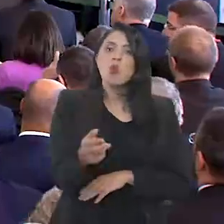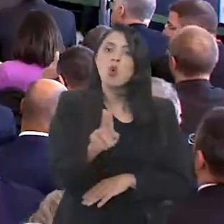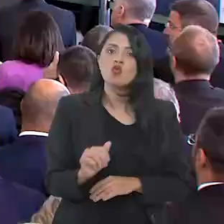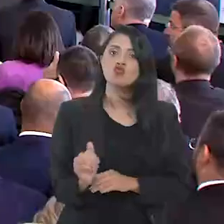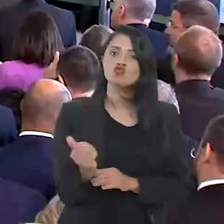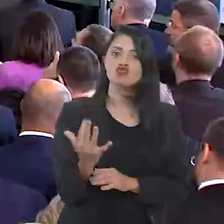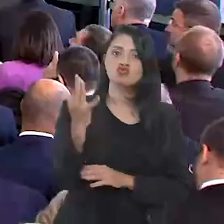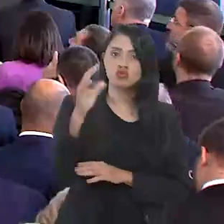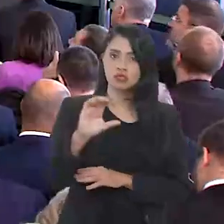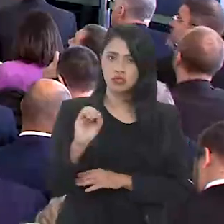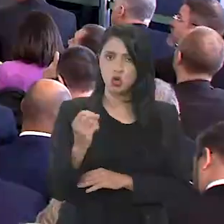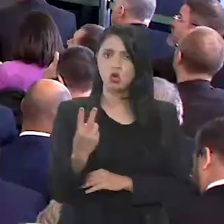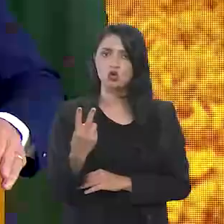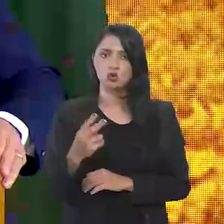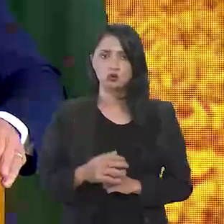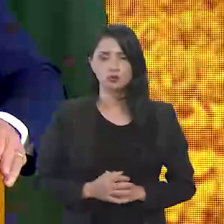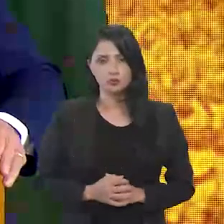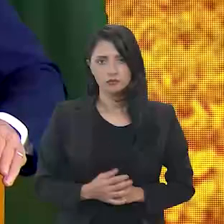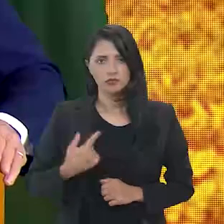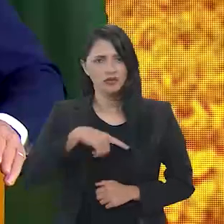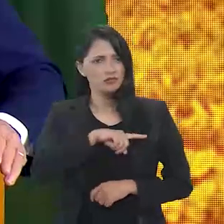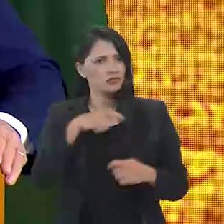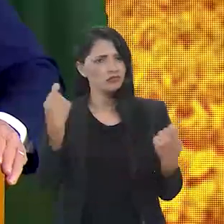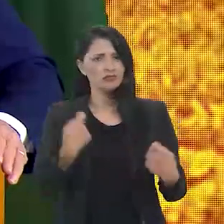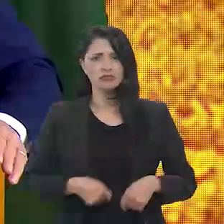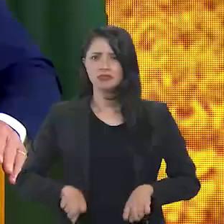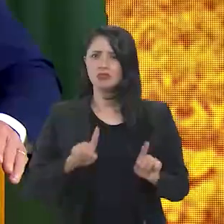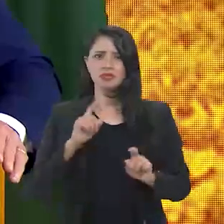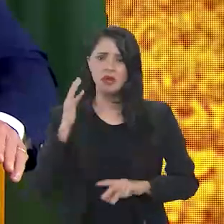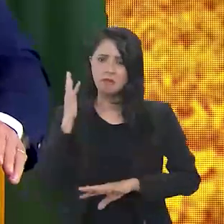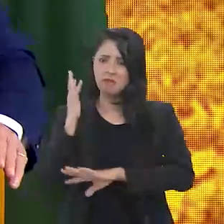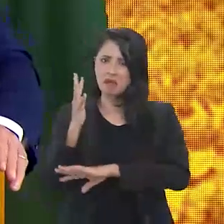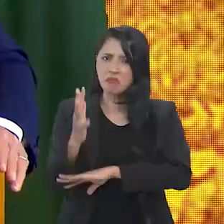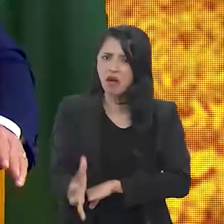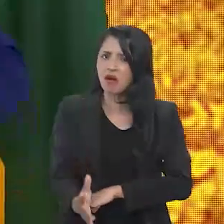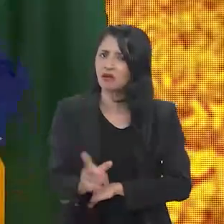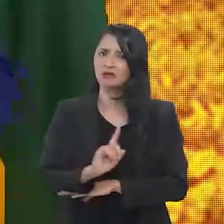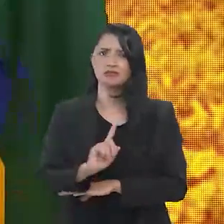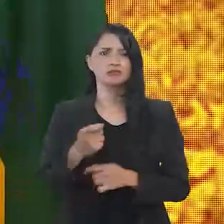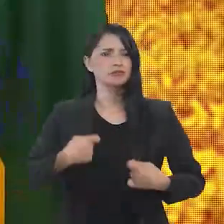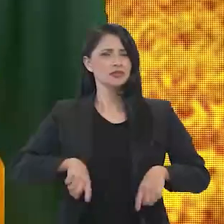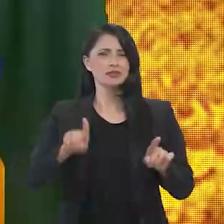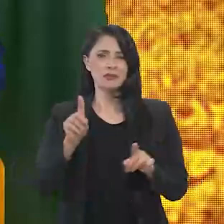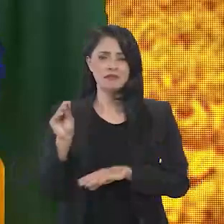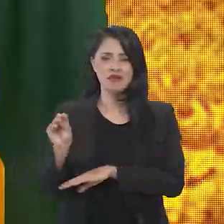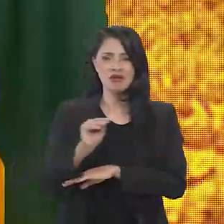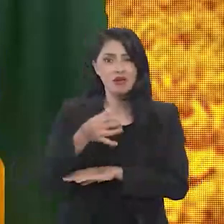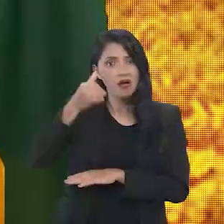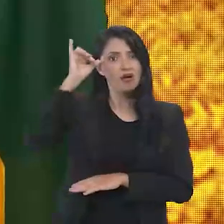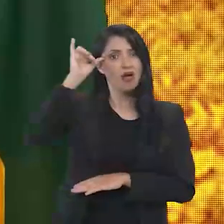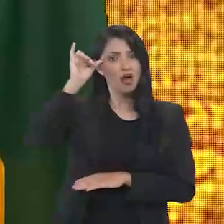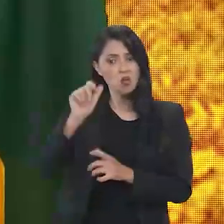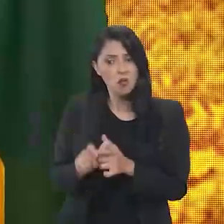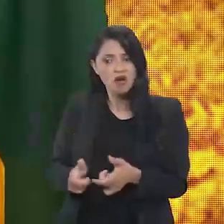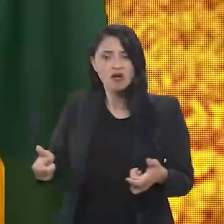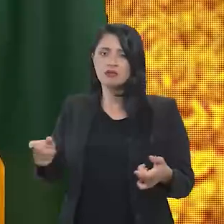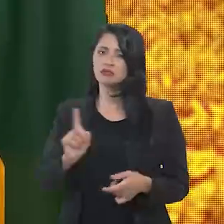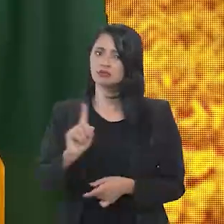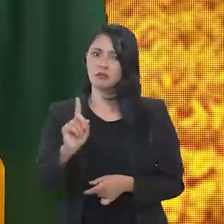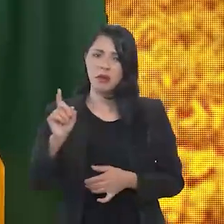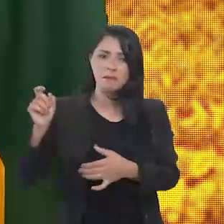com baixa emissão de carbono. Nós não precisamos desmatar nada para criar mais gato,